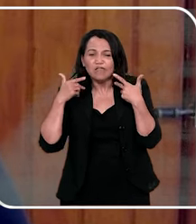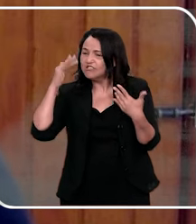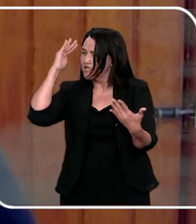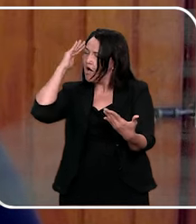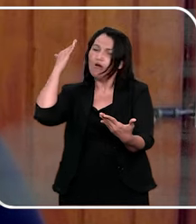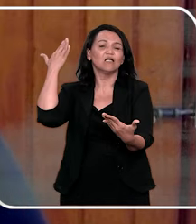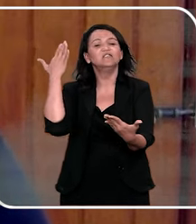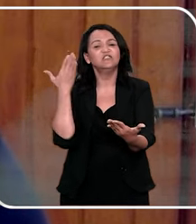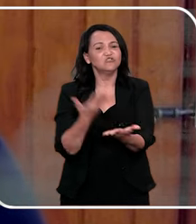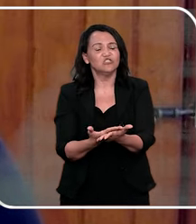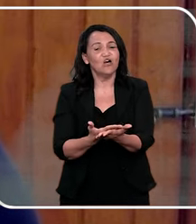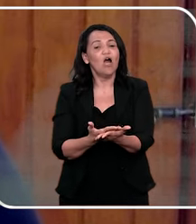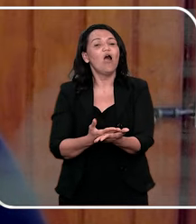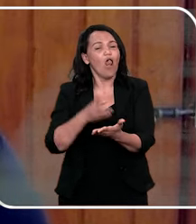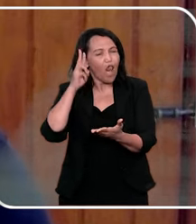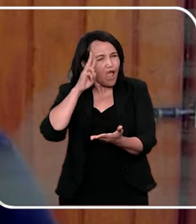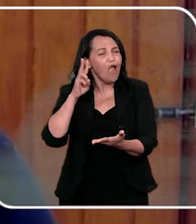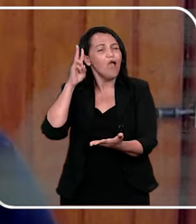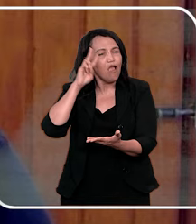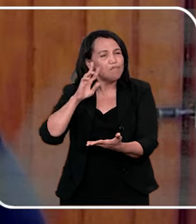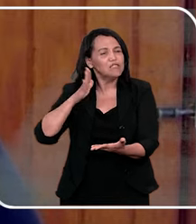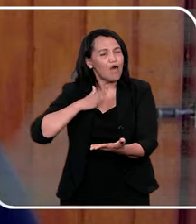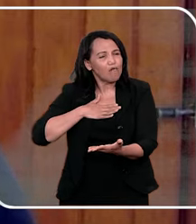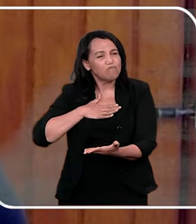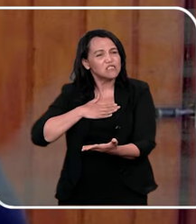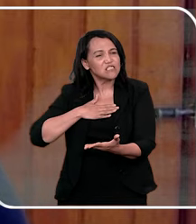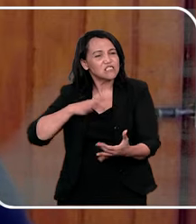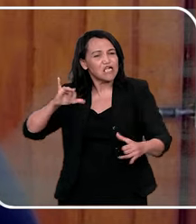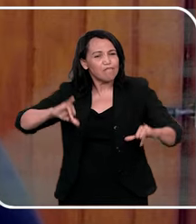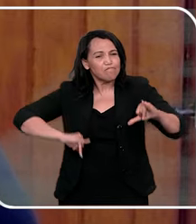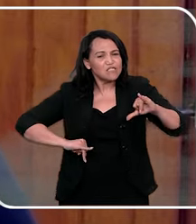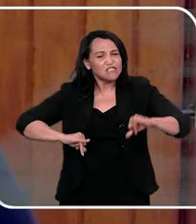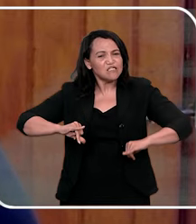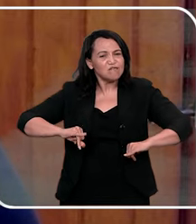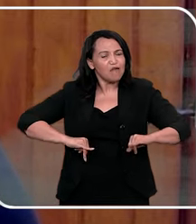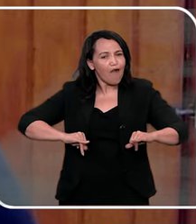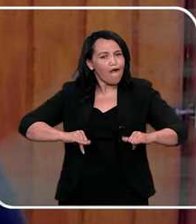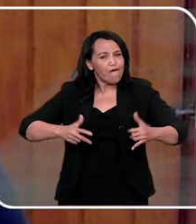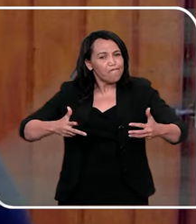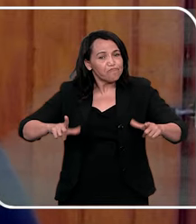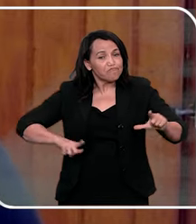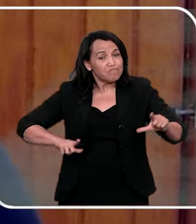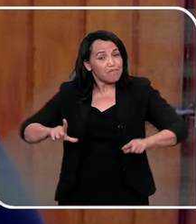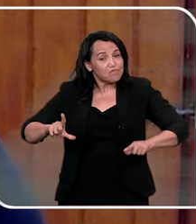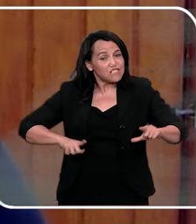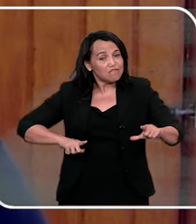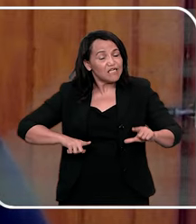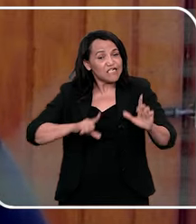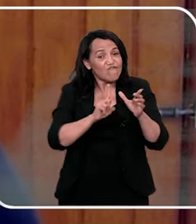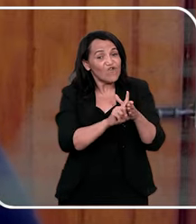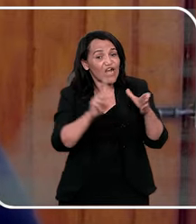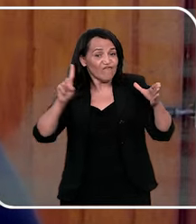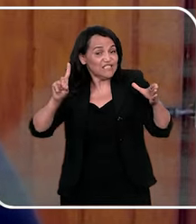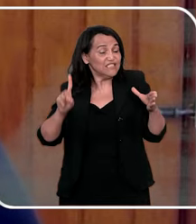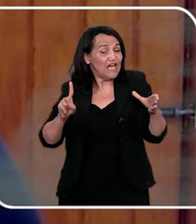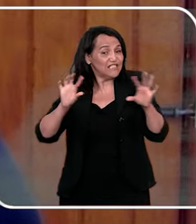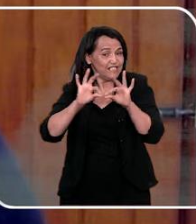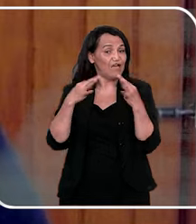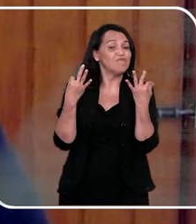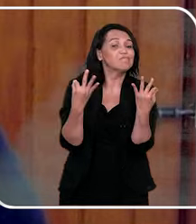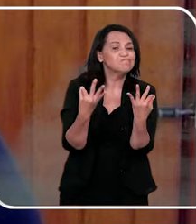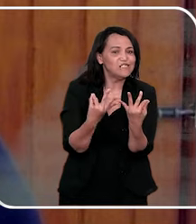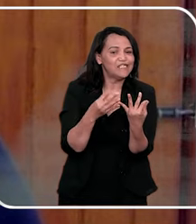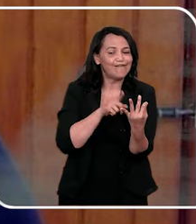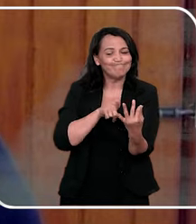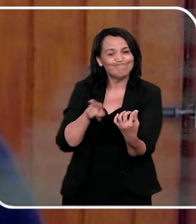e normalmente, elas não são acreditadas, vocês lembram da minha prima? todos os tios ficaram sem conversar, quem foi